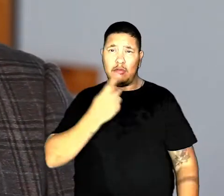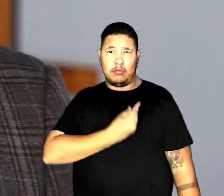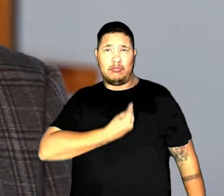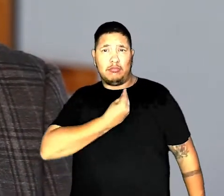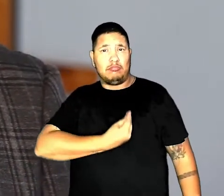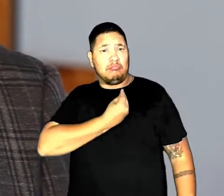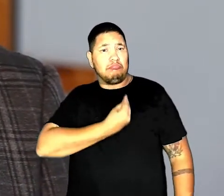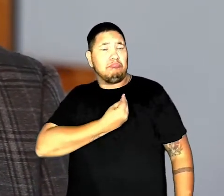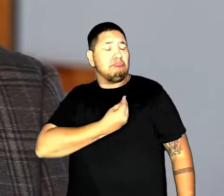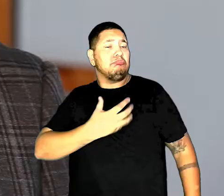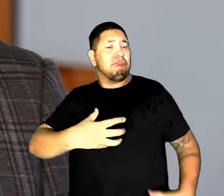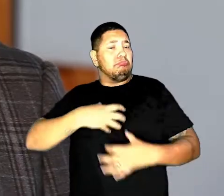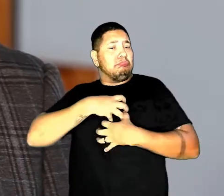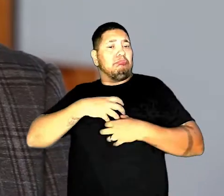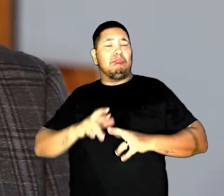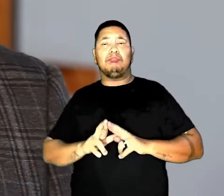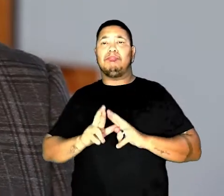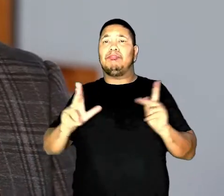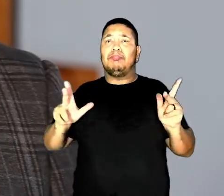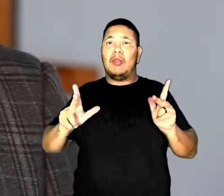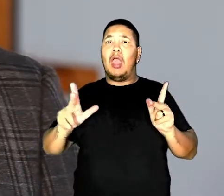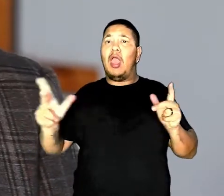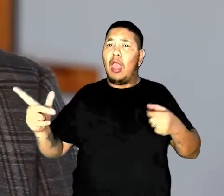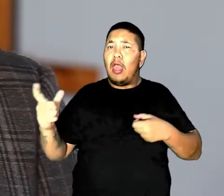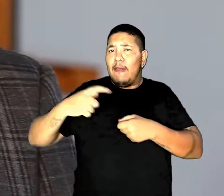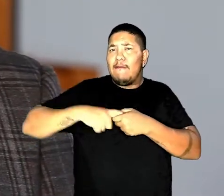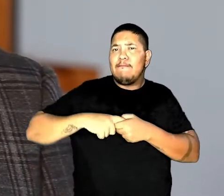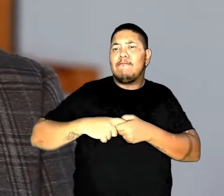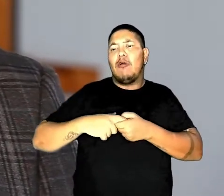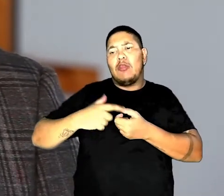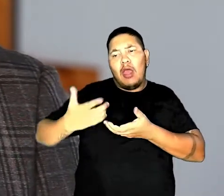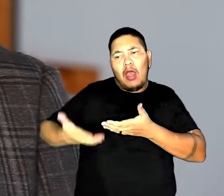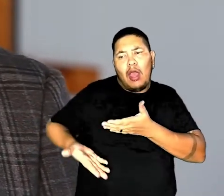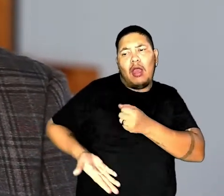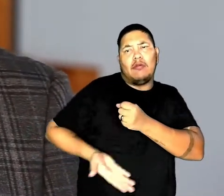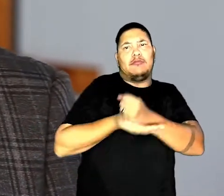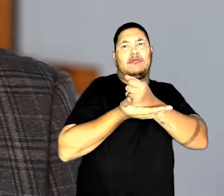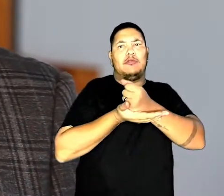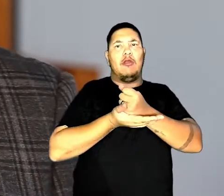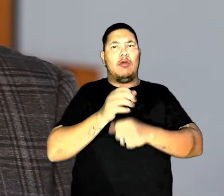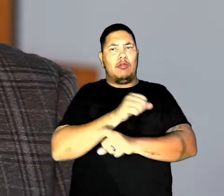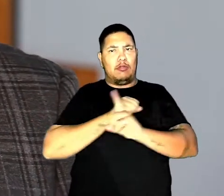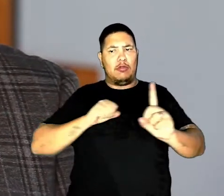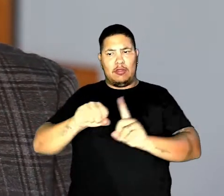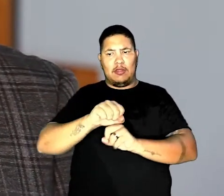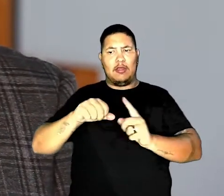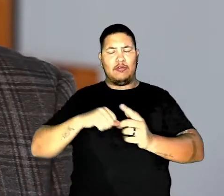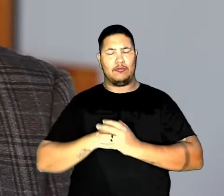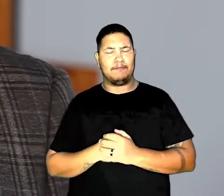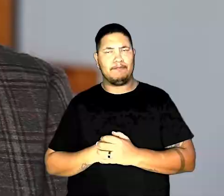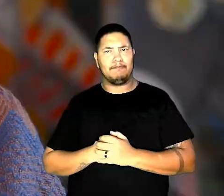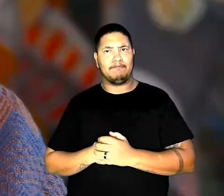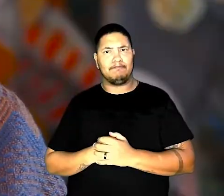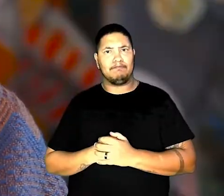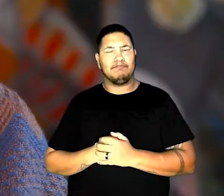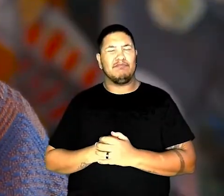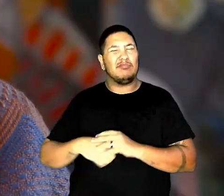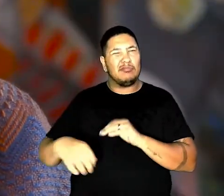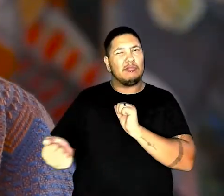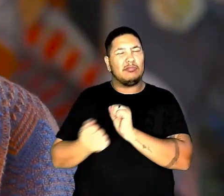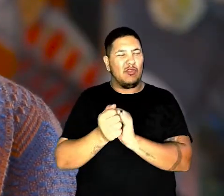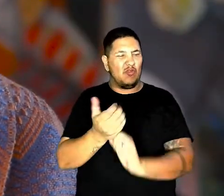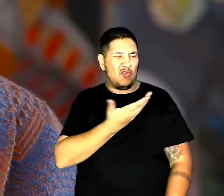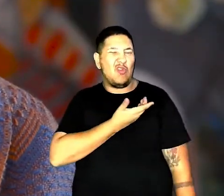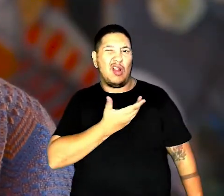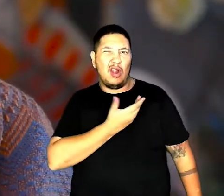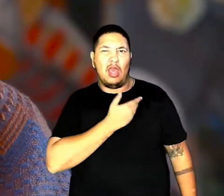retornem ao seio social de uma maneira diferente e que voltem a contribuir para a sociedade. Junto com